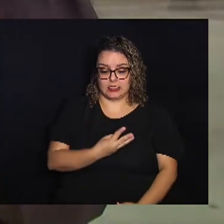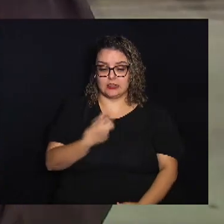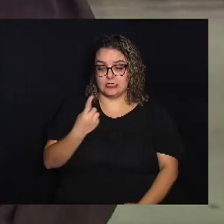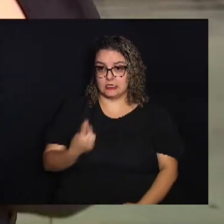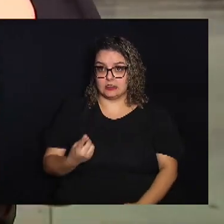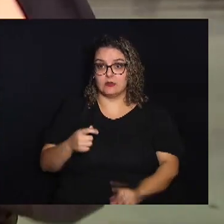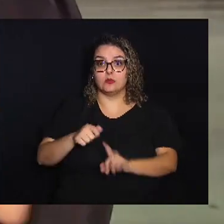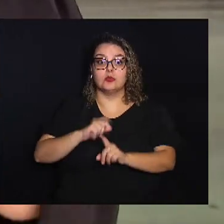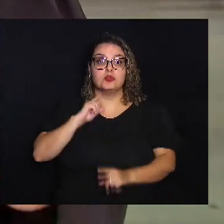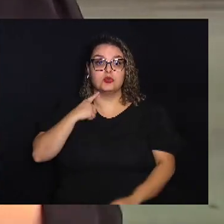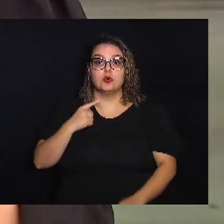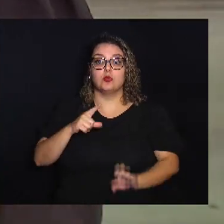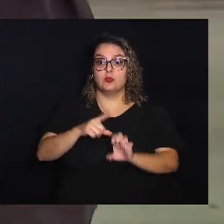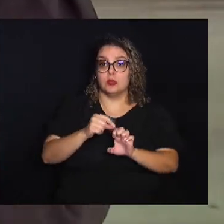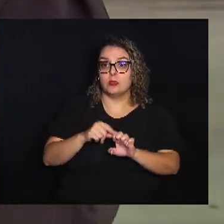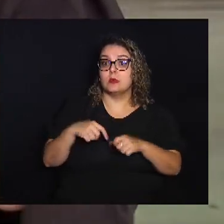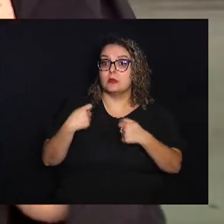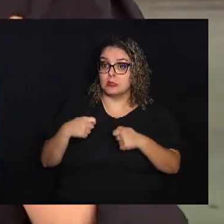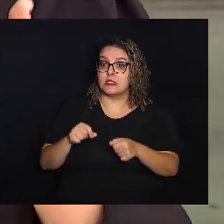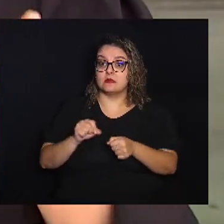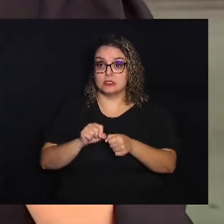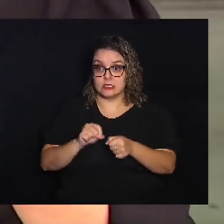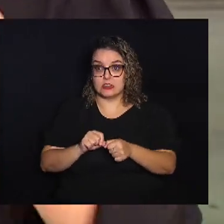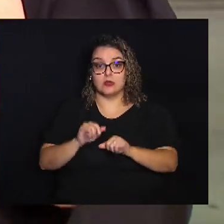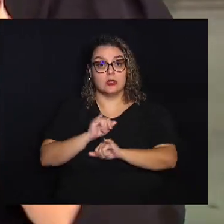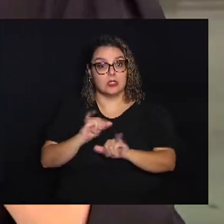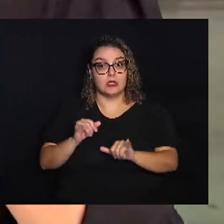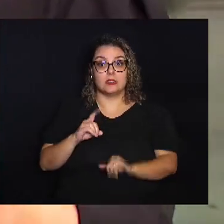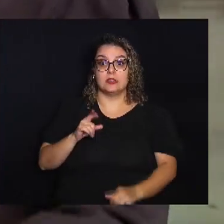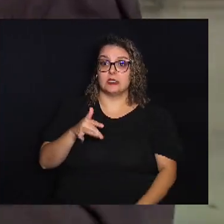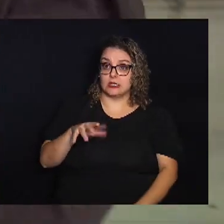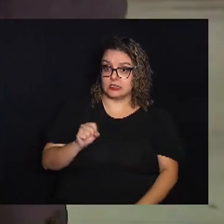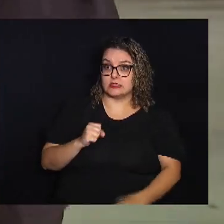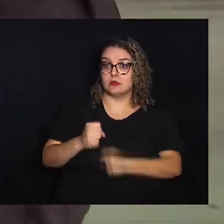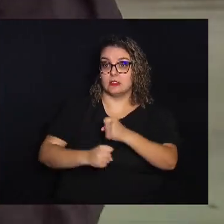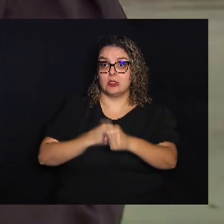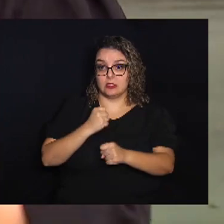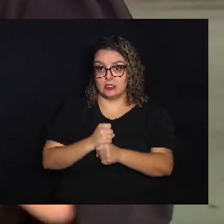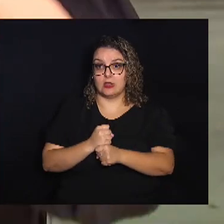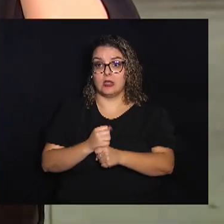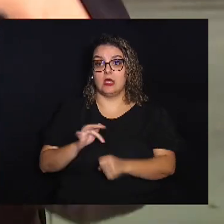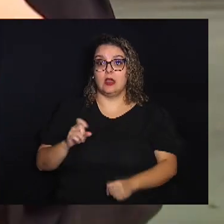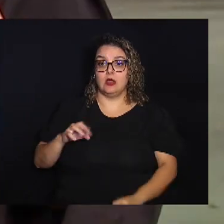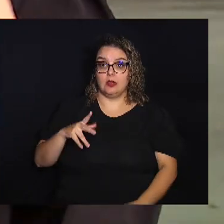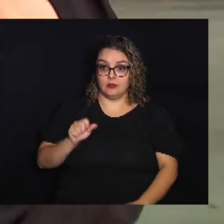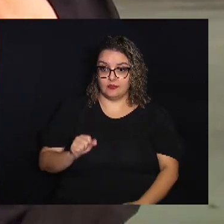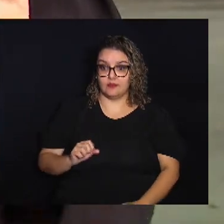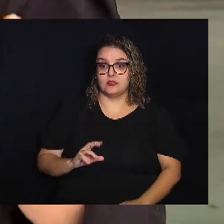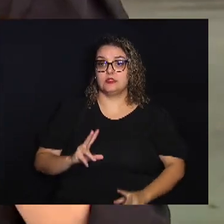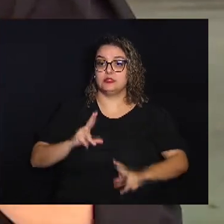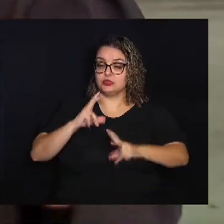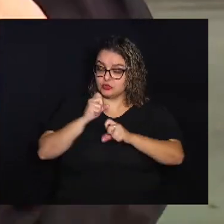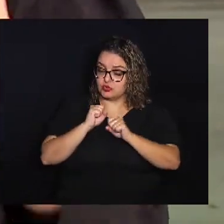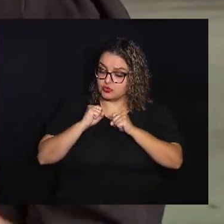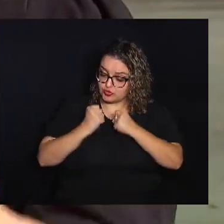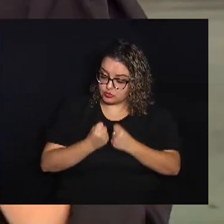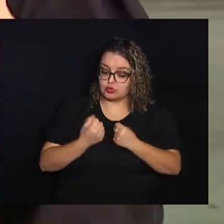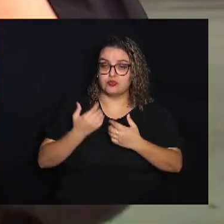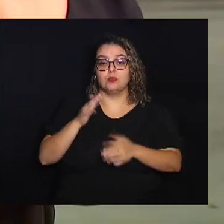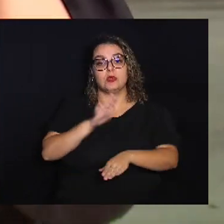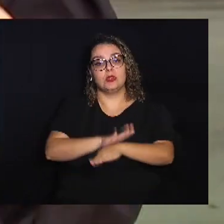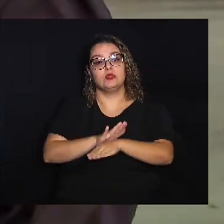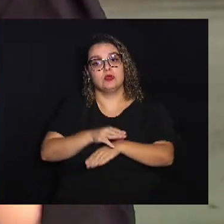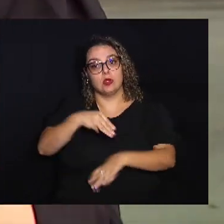o micro empreendedor precisa fazer a sua declaração anual então a força tarefa está aqui, olha, para ajudar você MEI que